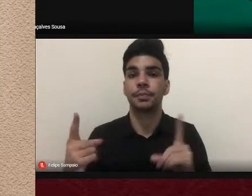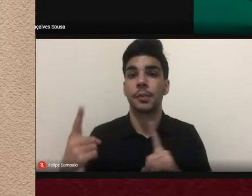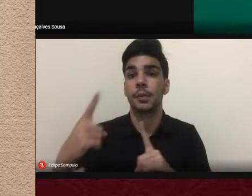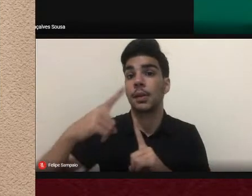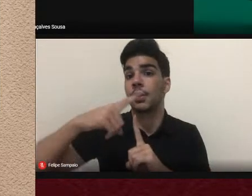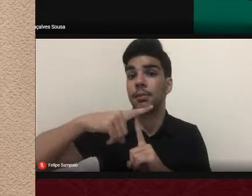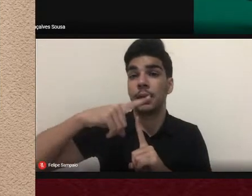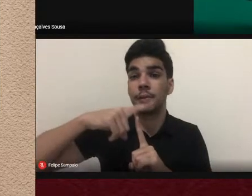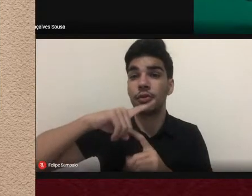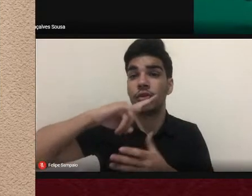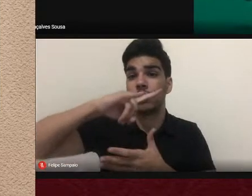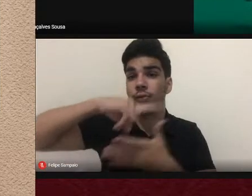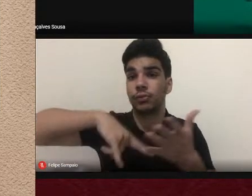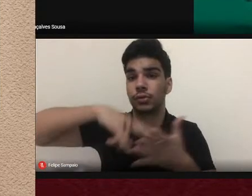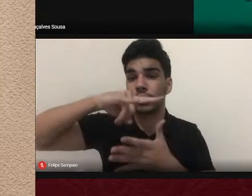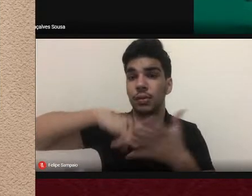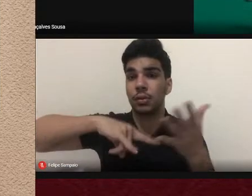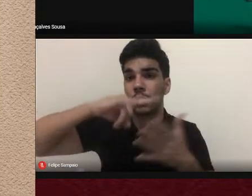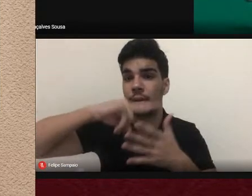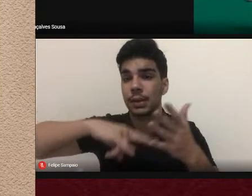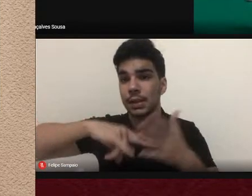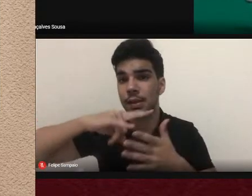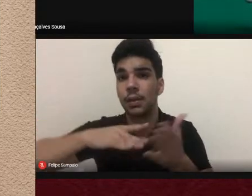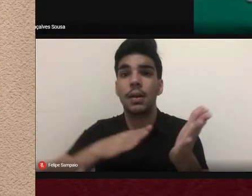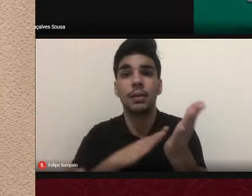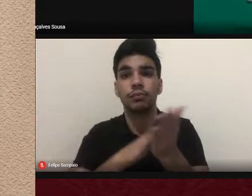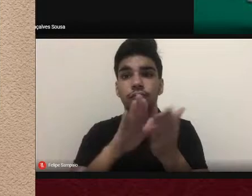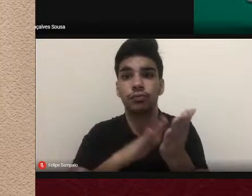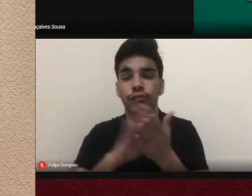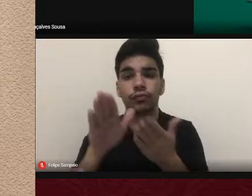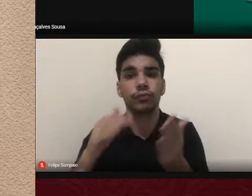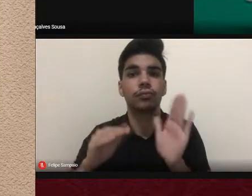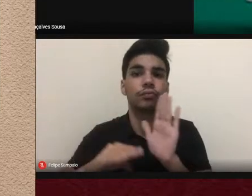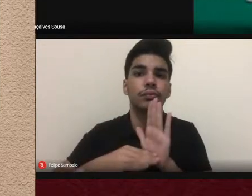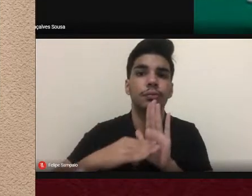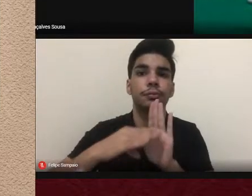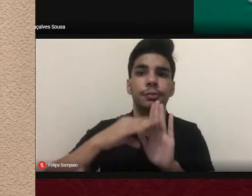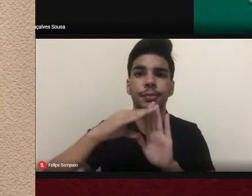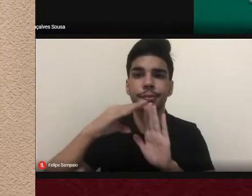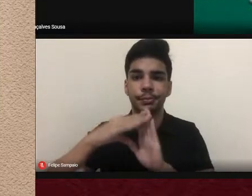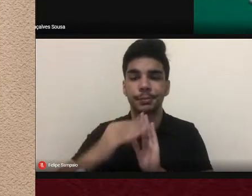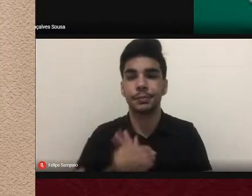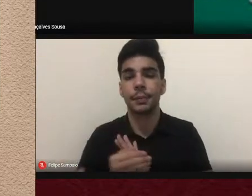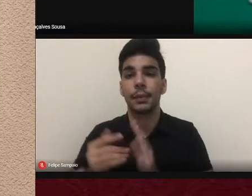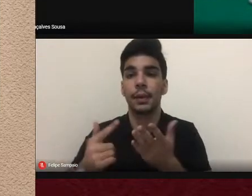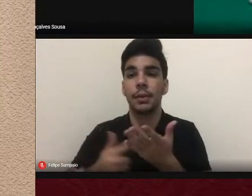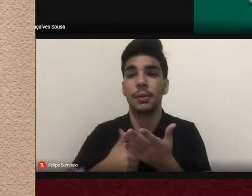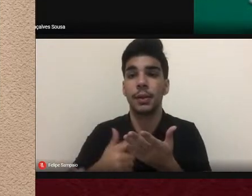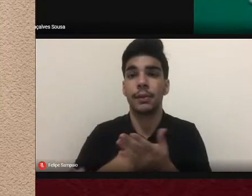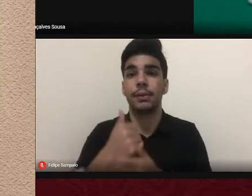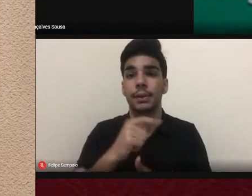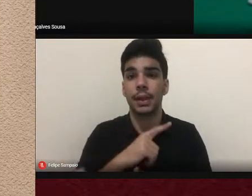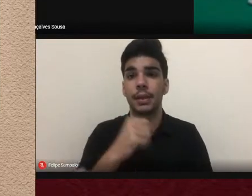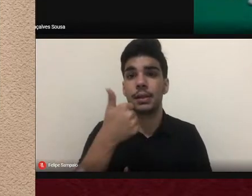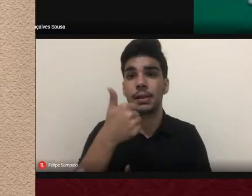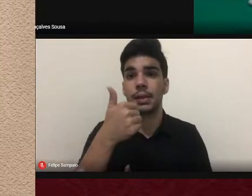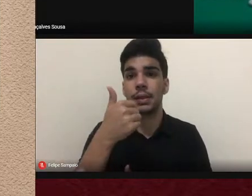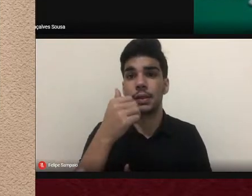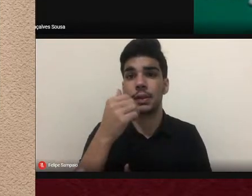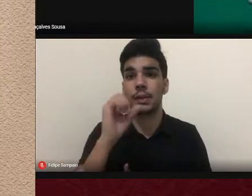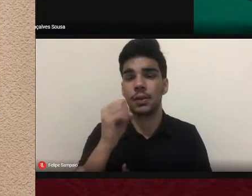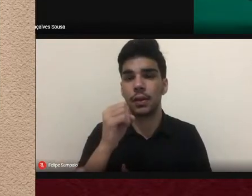documental da ordem dos impressos o livro conta com 18 capítulos que compõem a